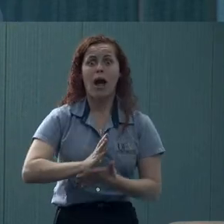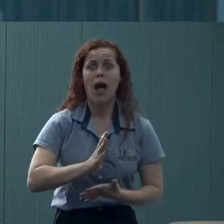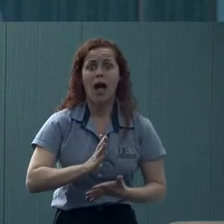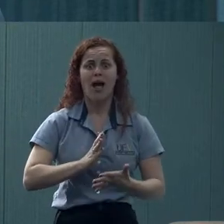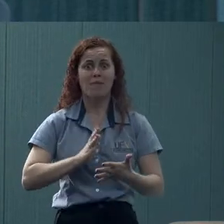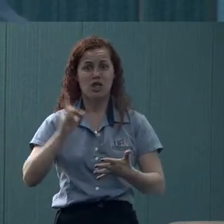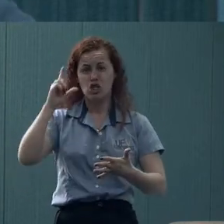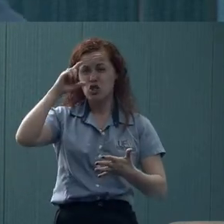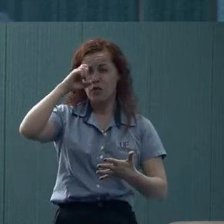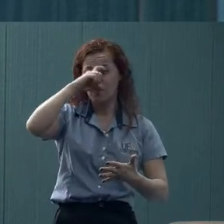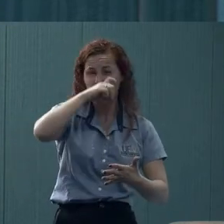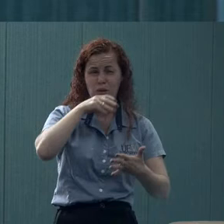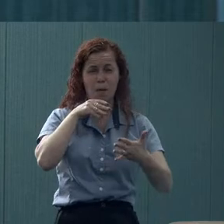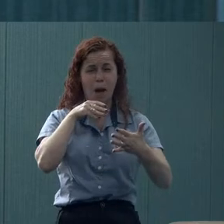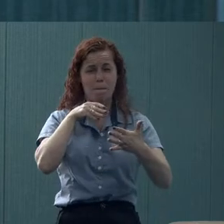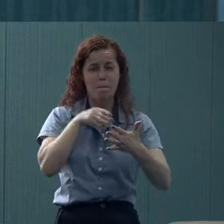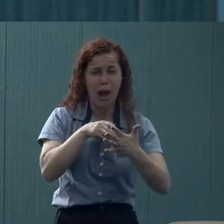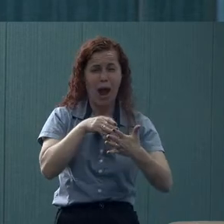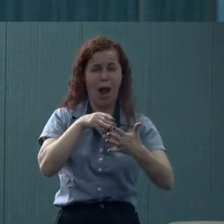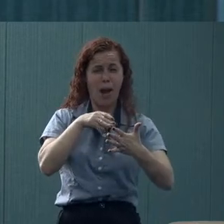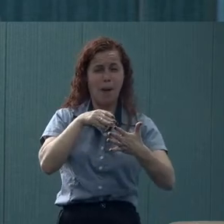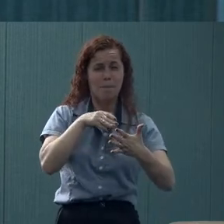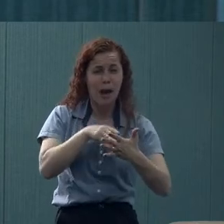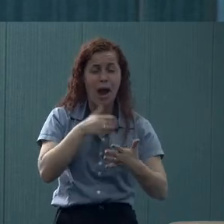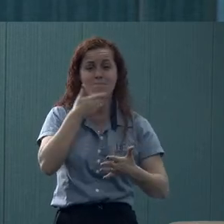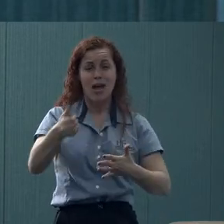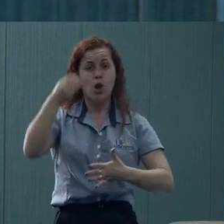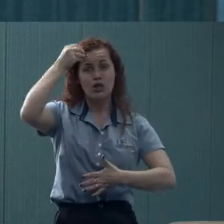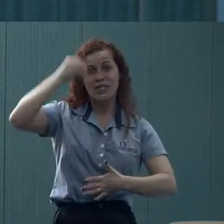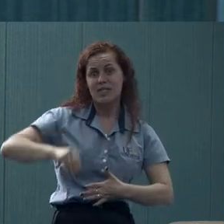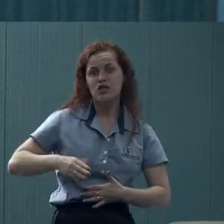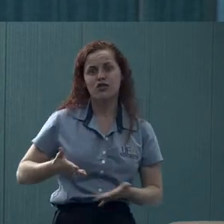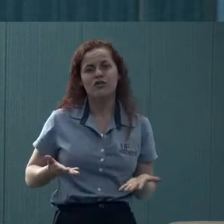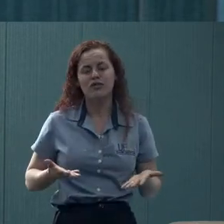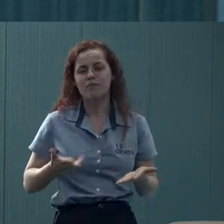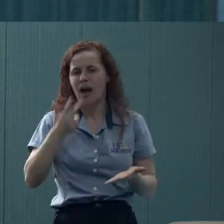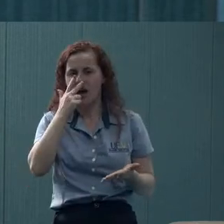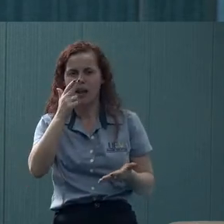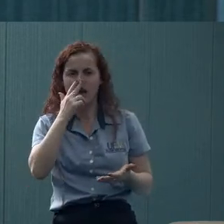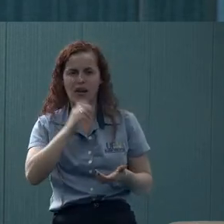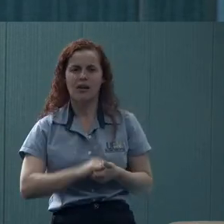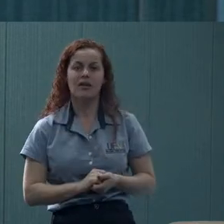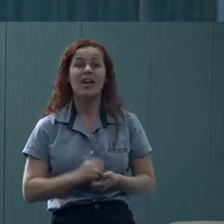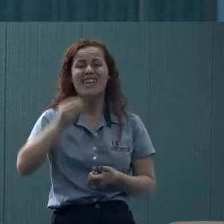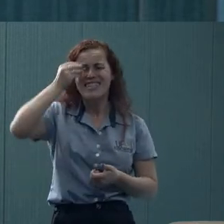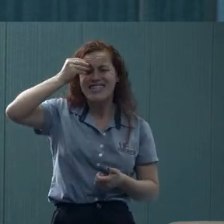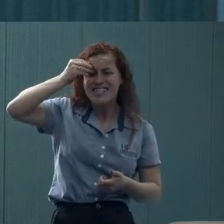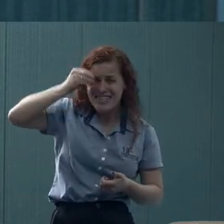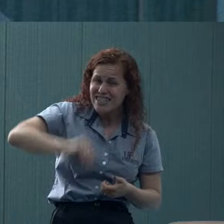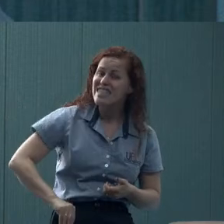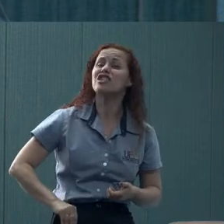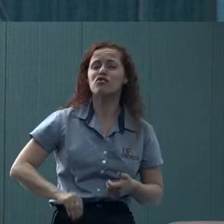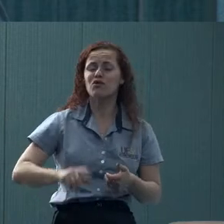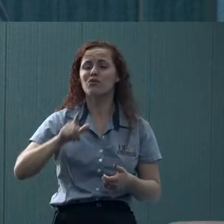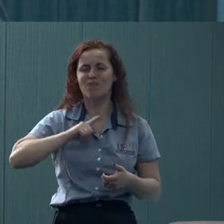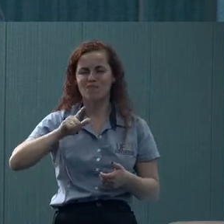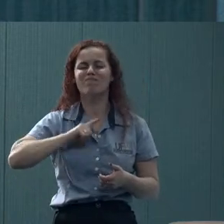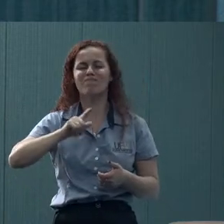De que é algo tão difícil, de que, às vezes, é melhor desistir. E há uma desistência muito grande,